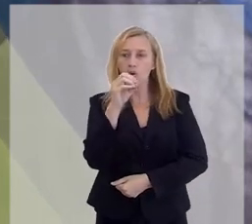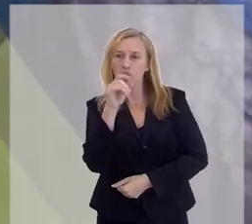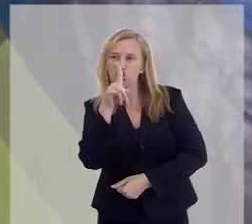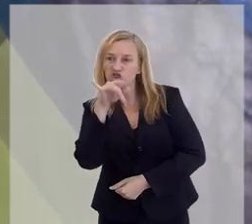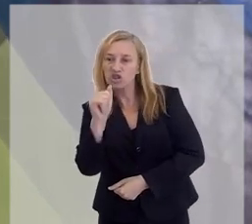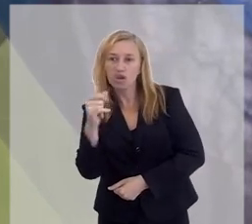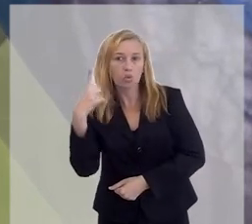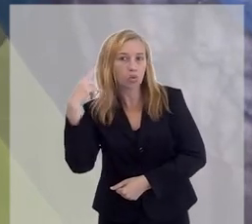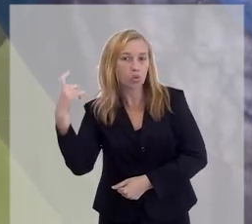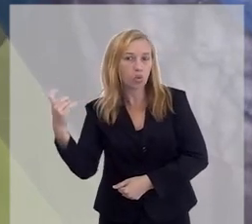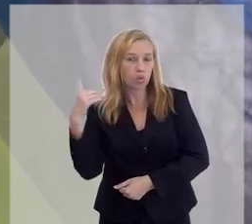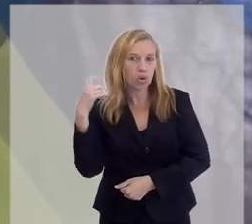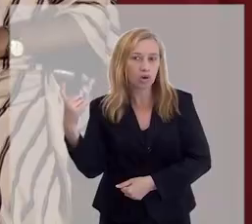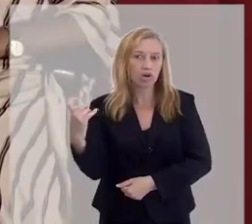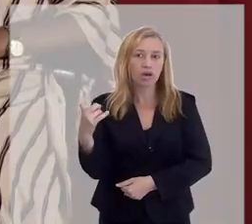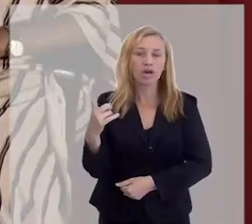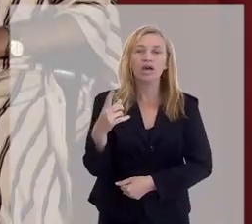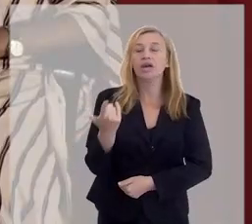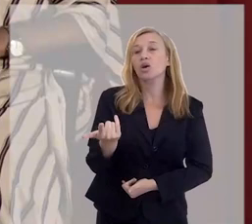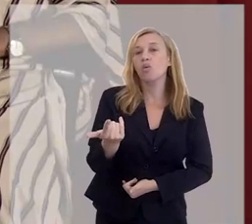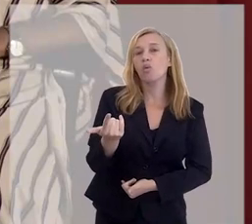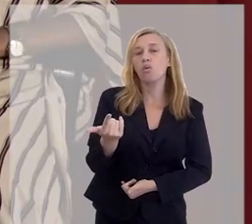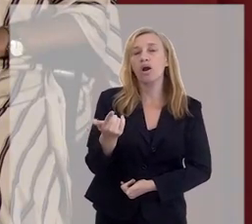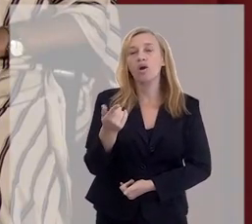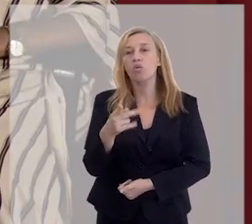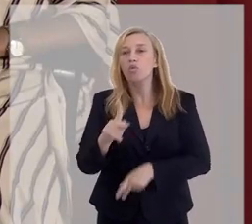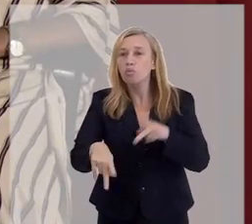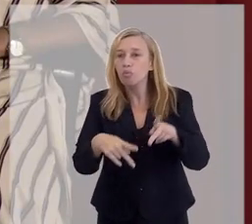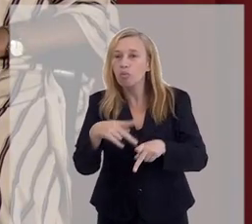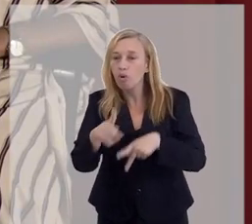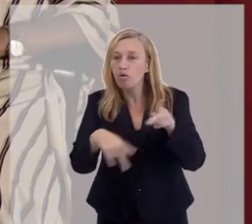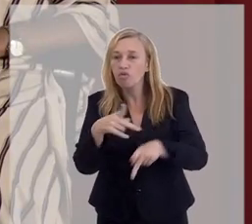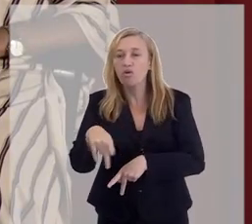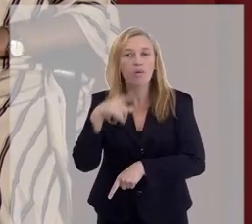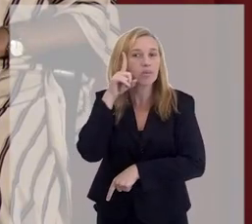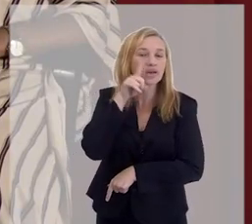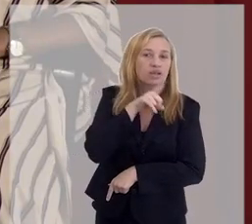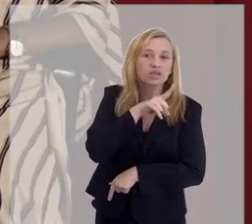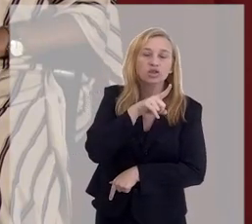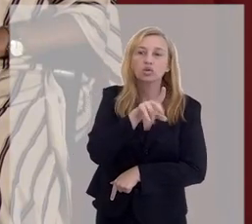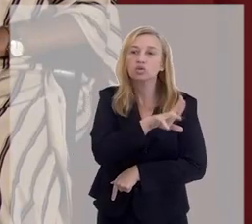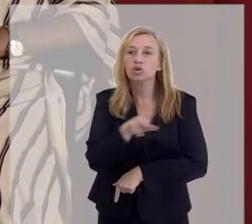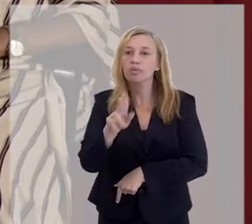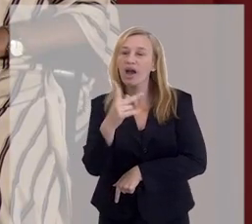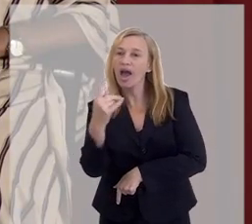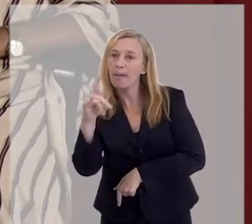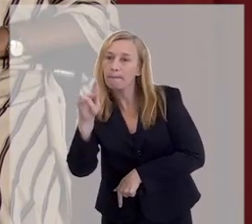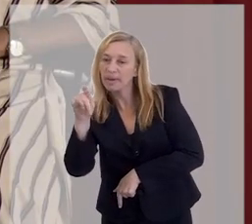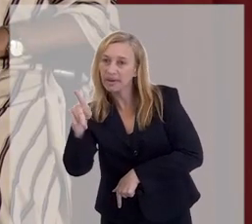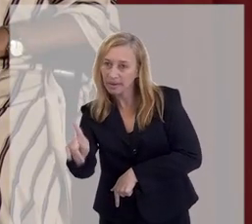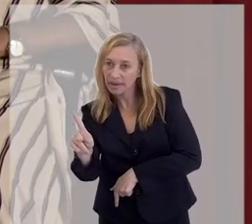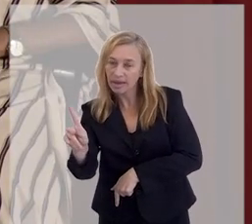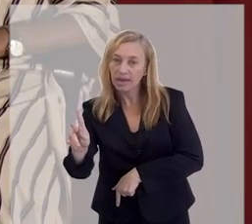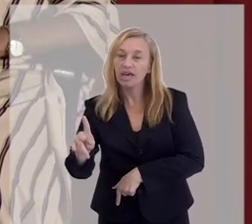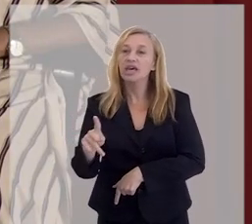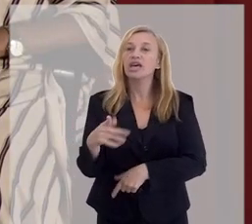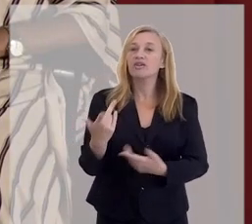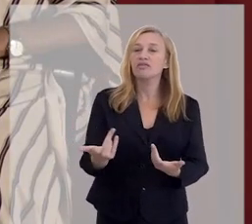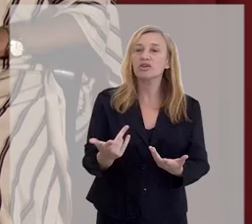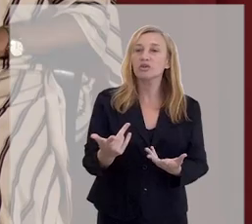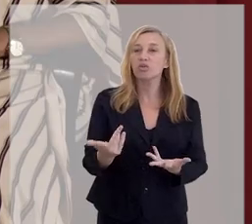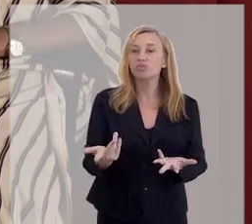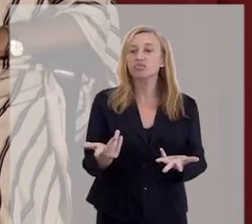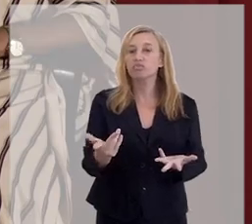que era o barulho, que os americanos chamam de rap. E no mundo inteiro acontecia isso. E virou meio que